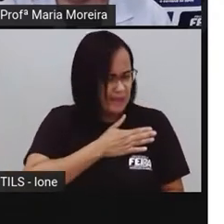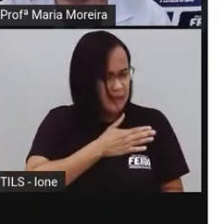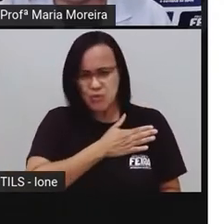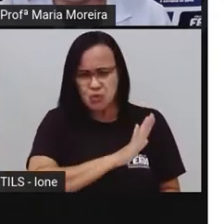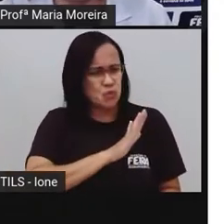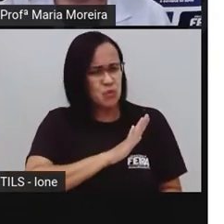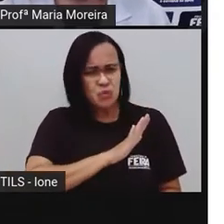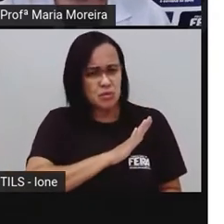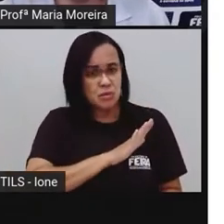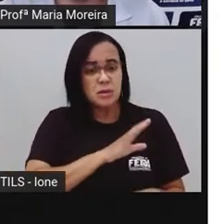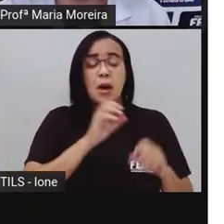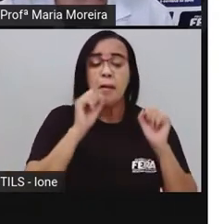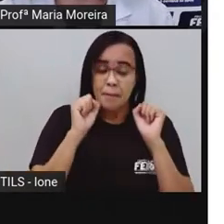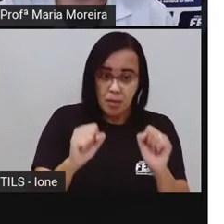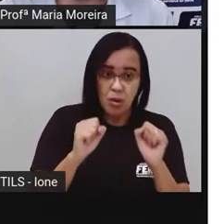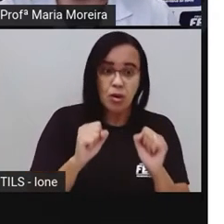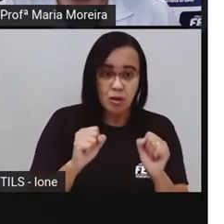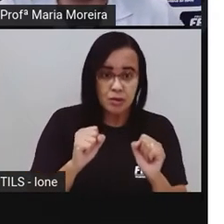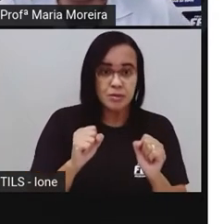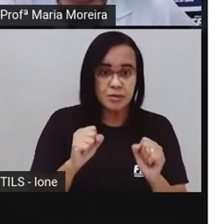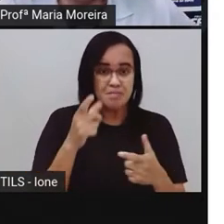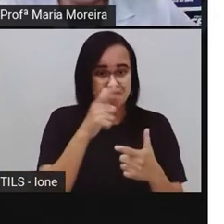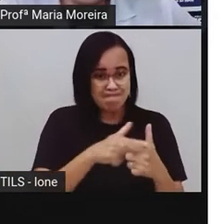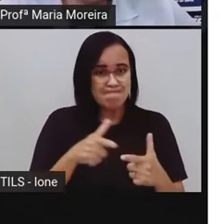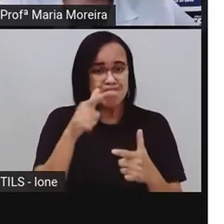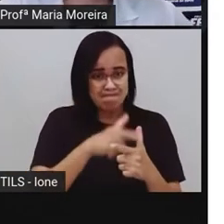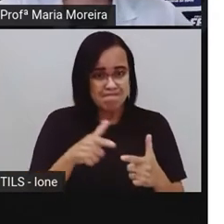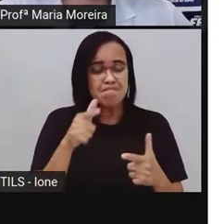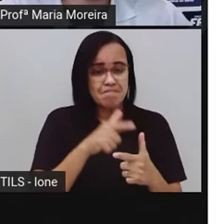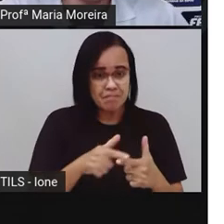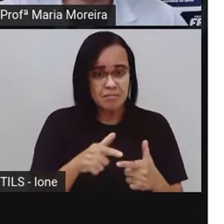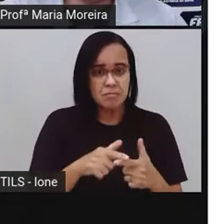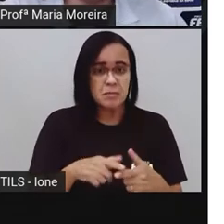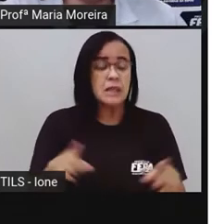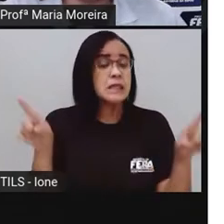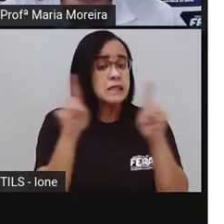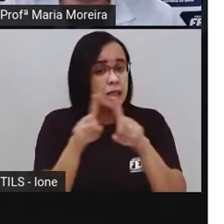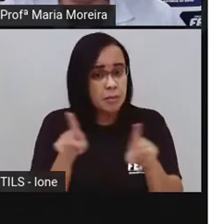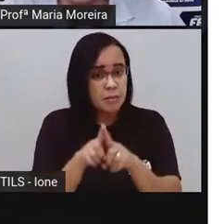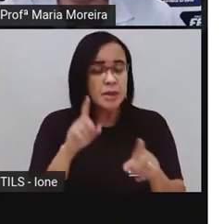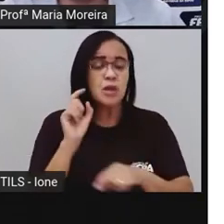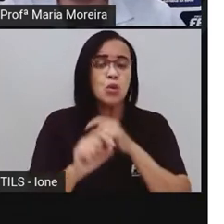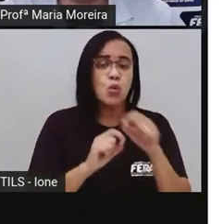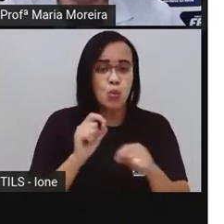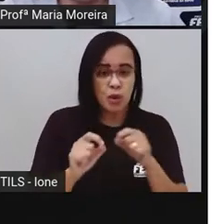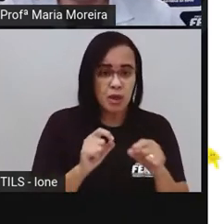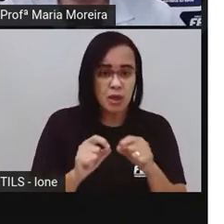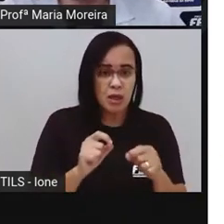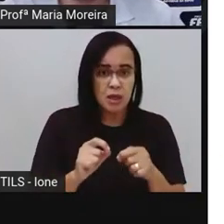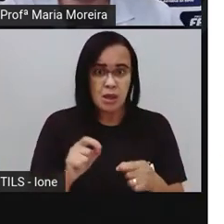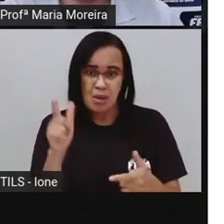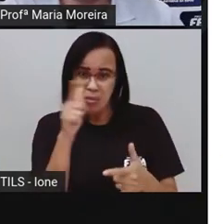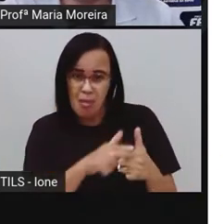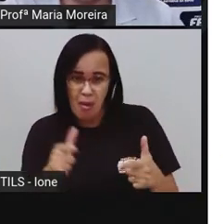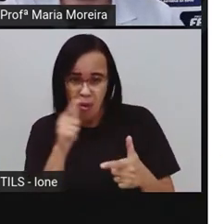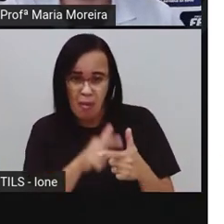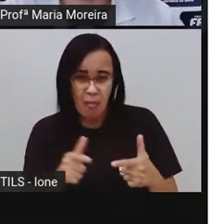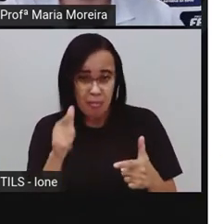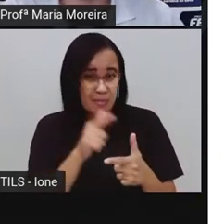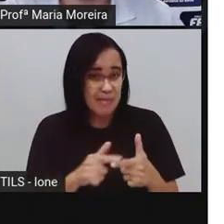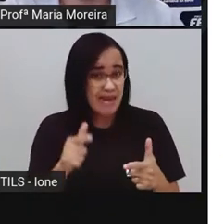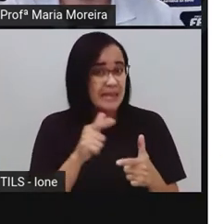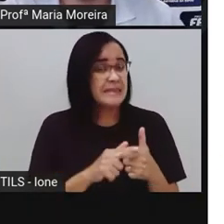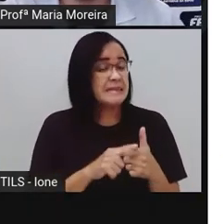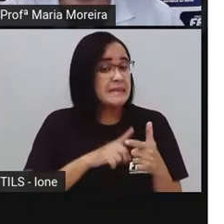aí, né, gente? Como poluição sonora. Bom, é considerada um grave problema, segundo quem? A